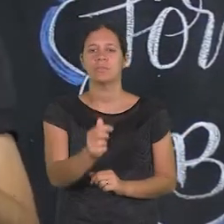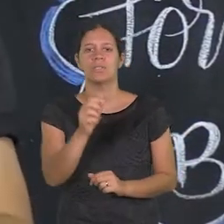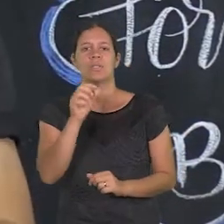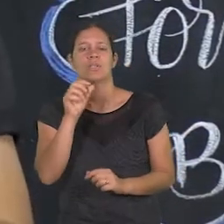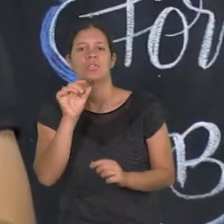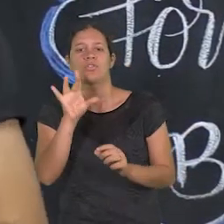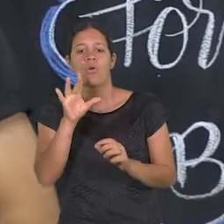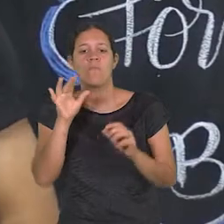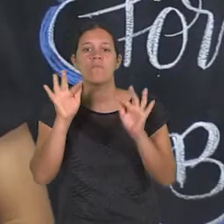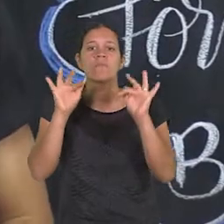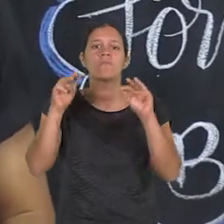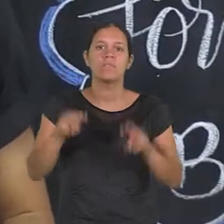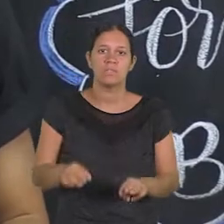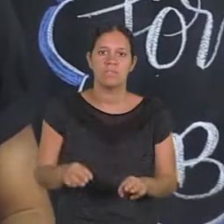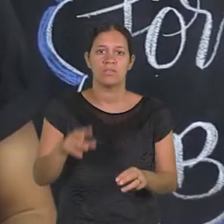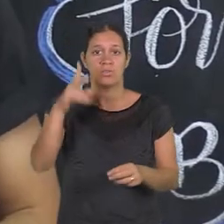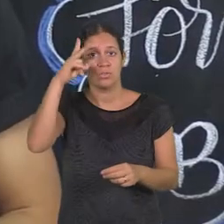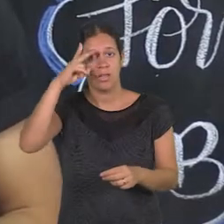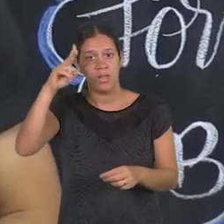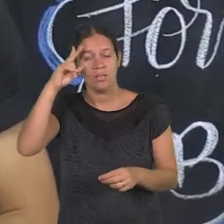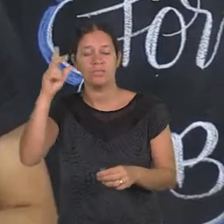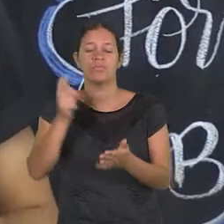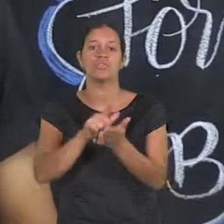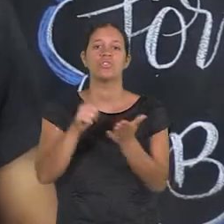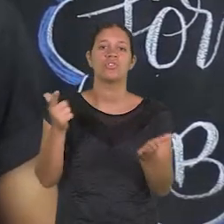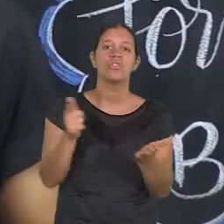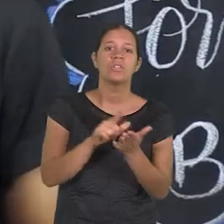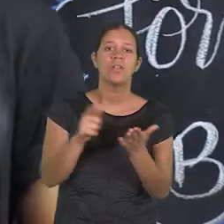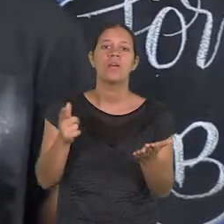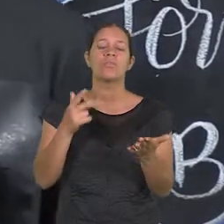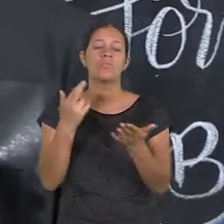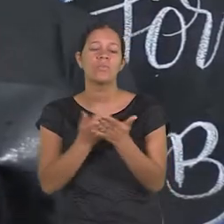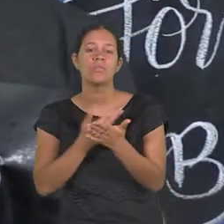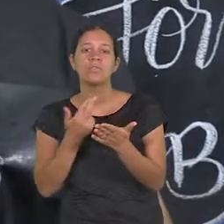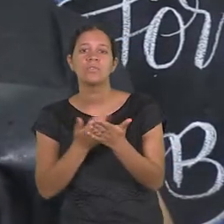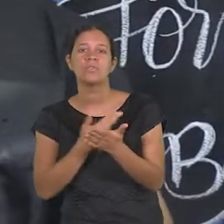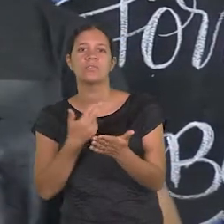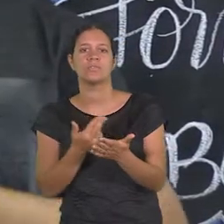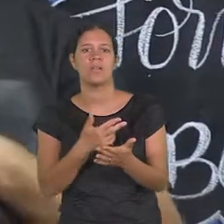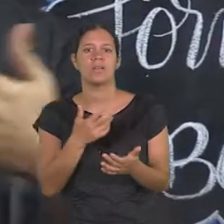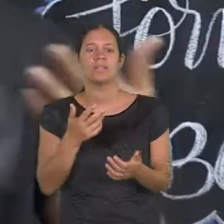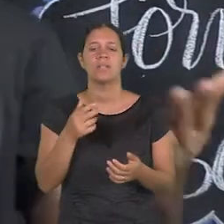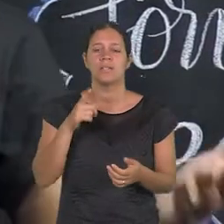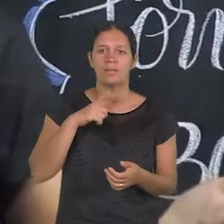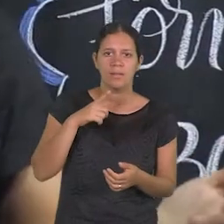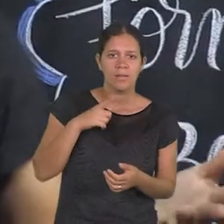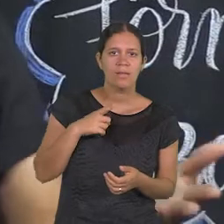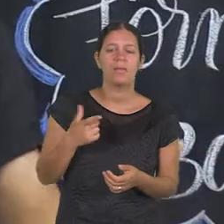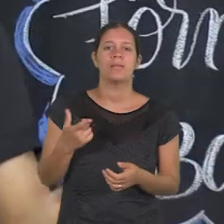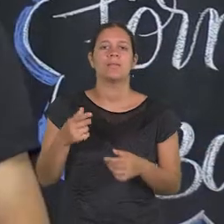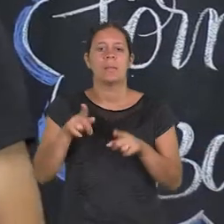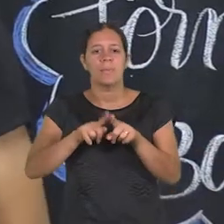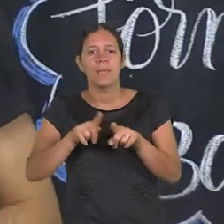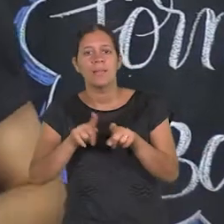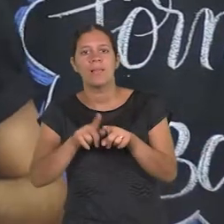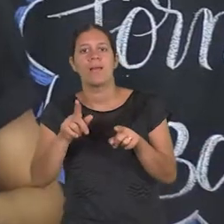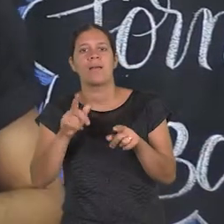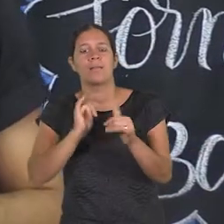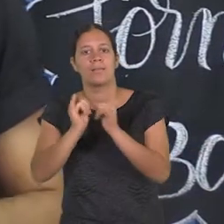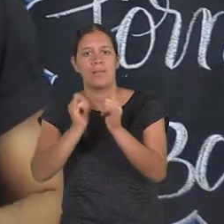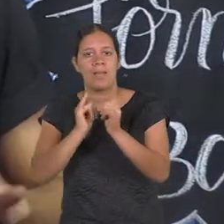ocupam o final de um gibi, que vem também dentro dos jornais e revistas e que ocupam não sei quantos sites na internet,